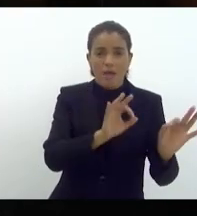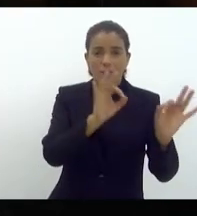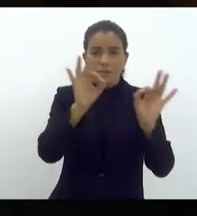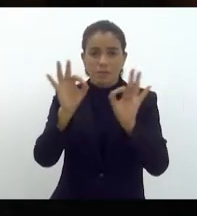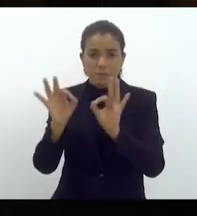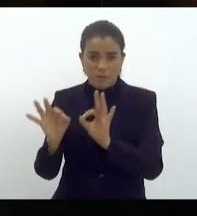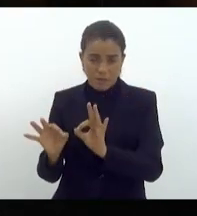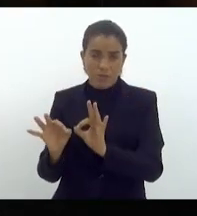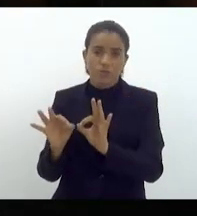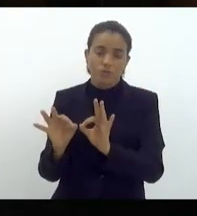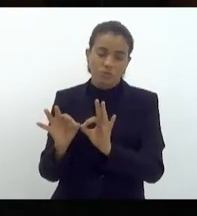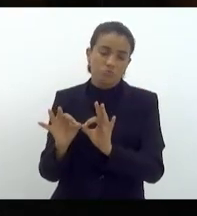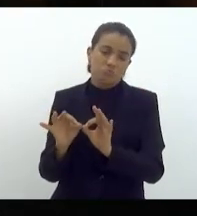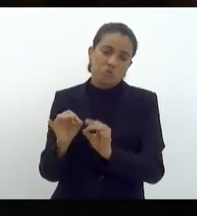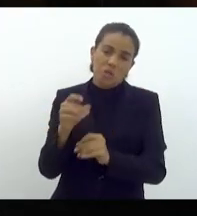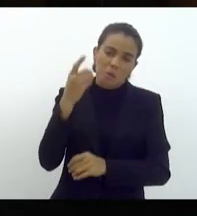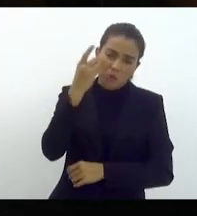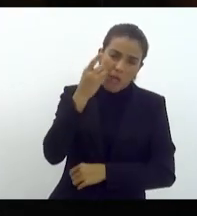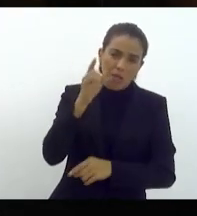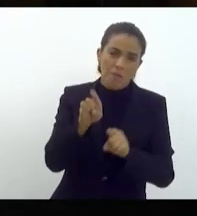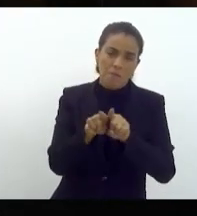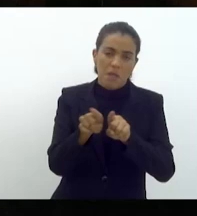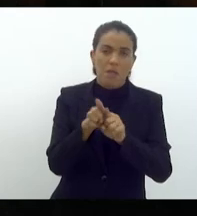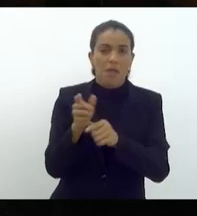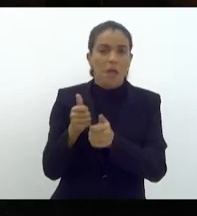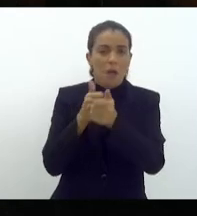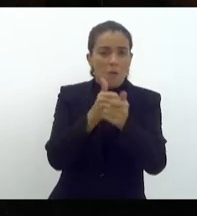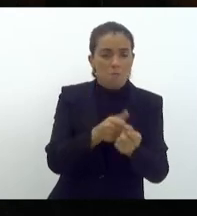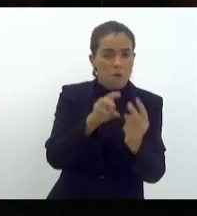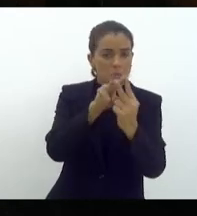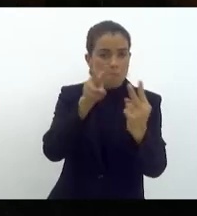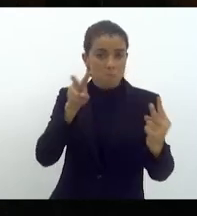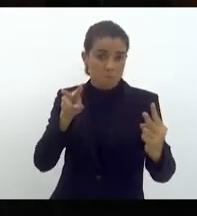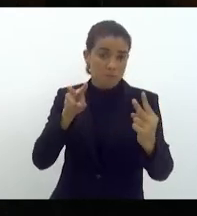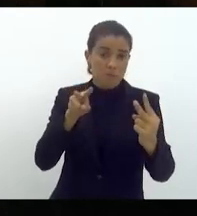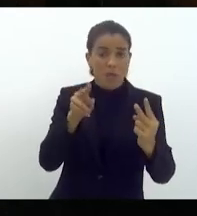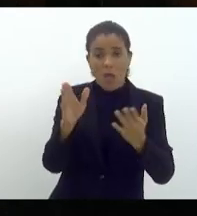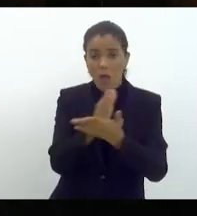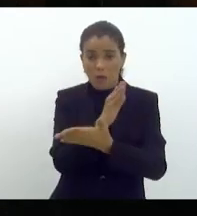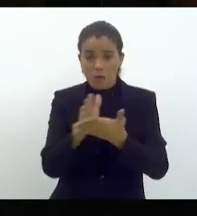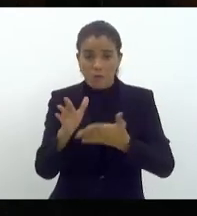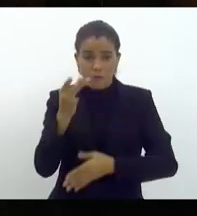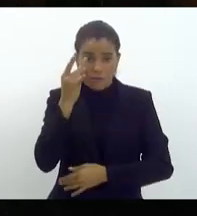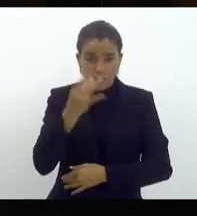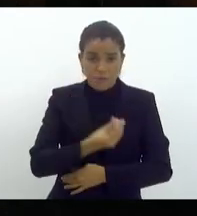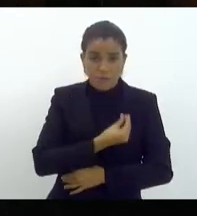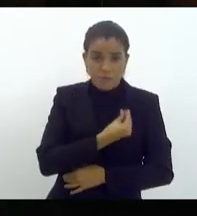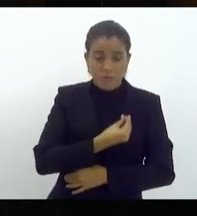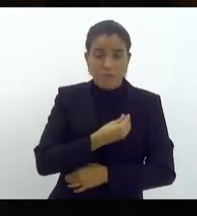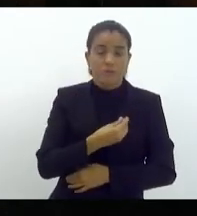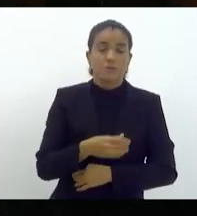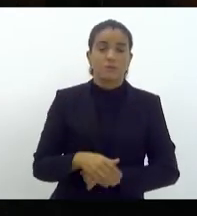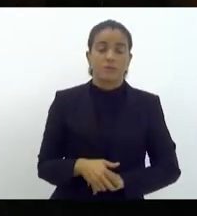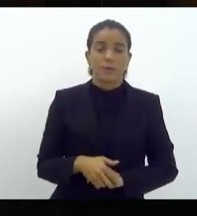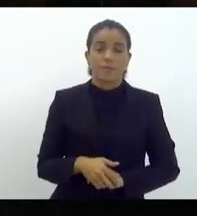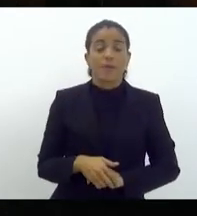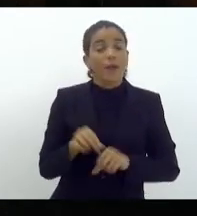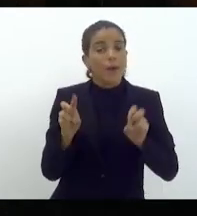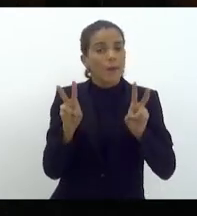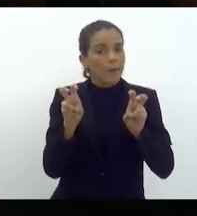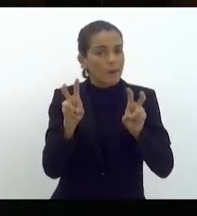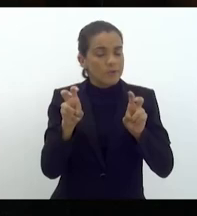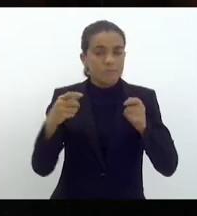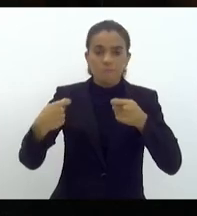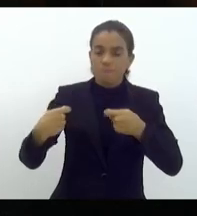deputados que estão nos acompanhando pela base online e os que estão presentes na casa, é um assunto que